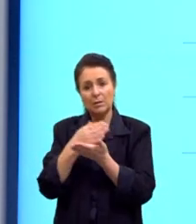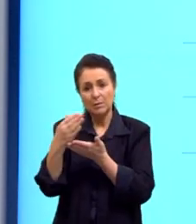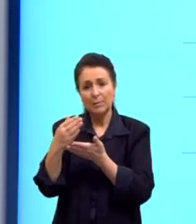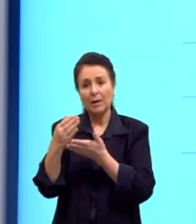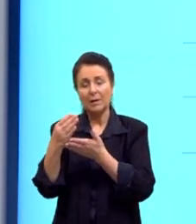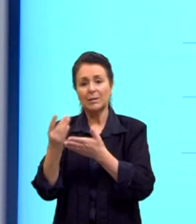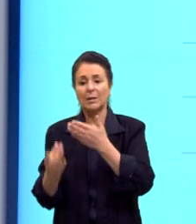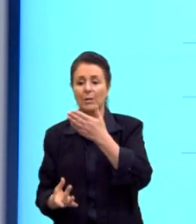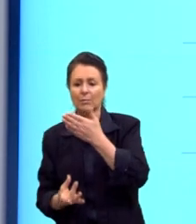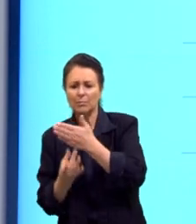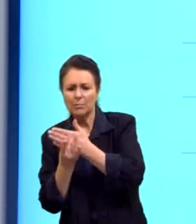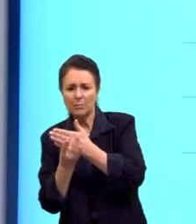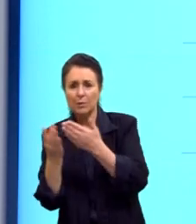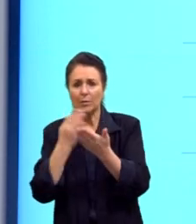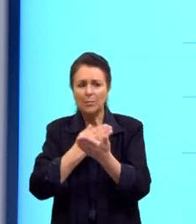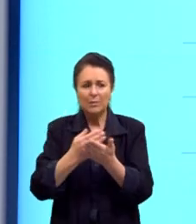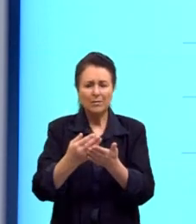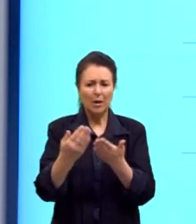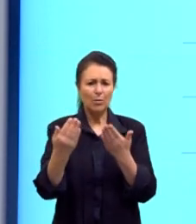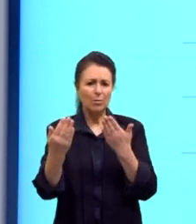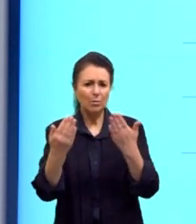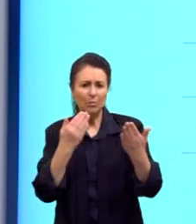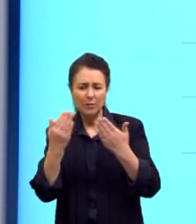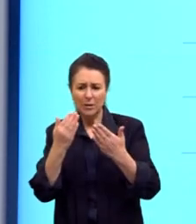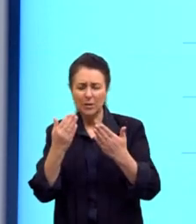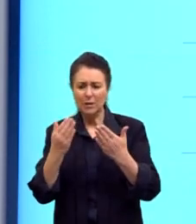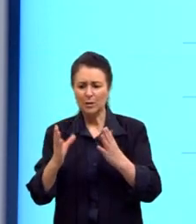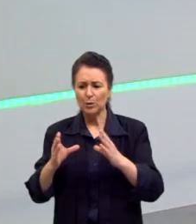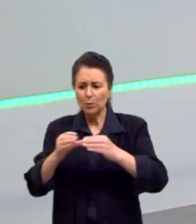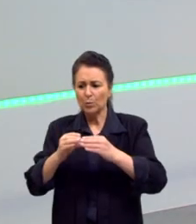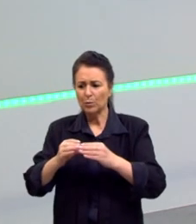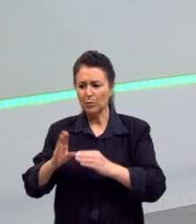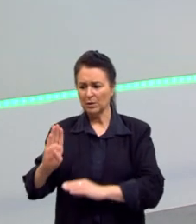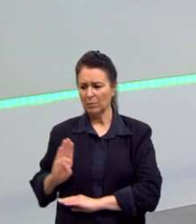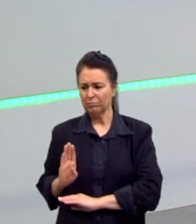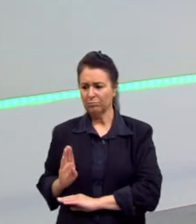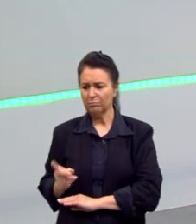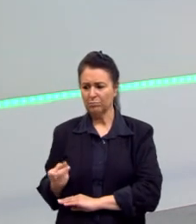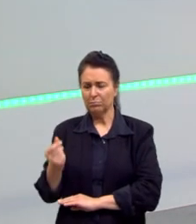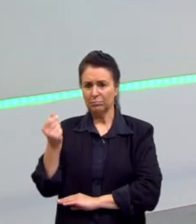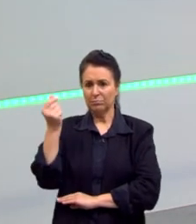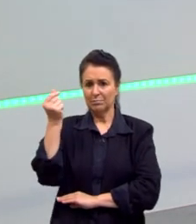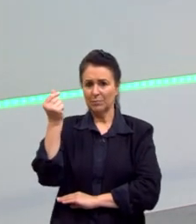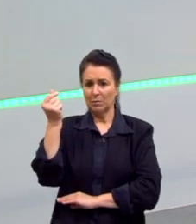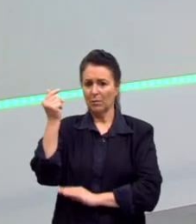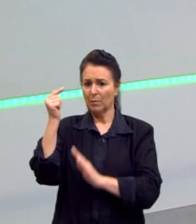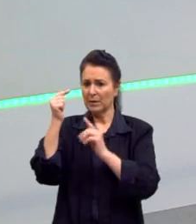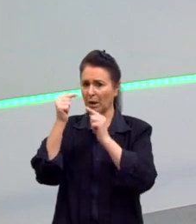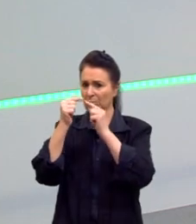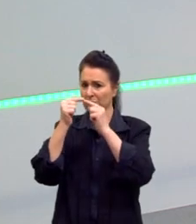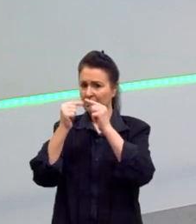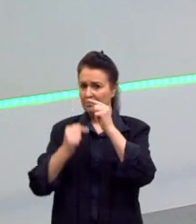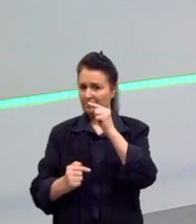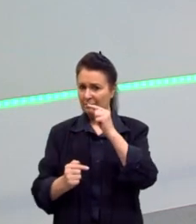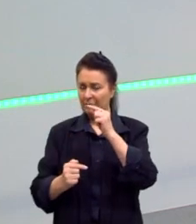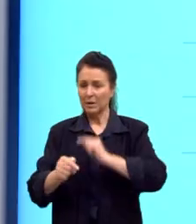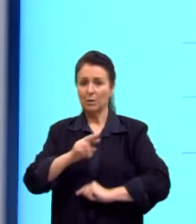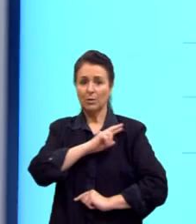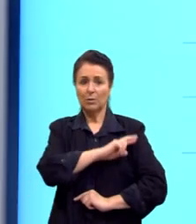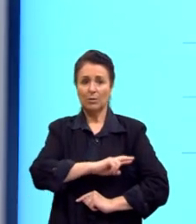ter questionamento sobre essa burguesia. E começa a fazer uma descida dessa burguesia. No romantismo,